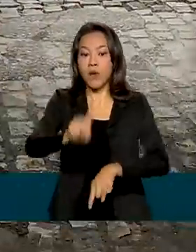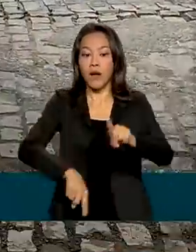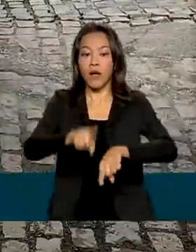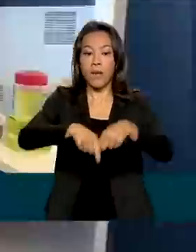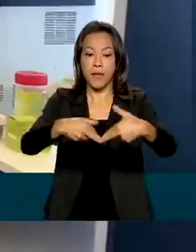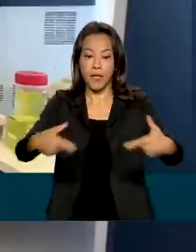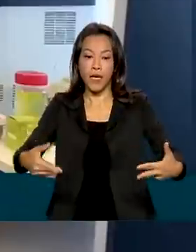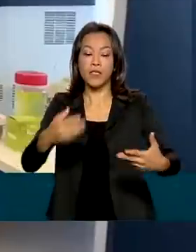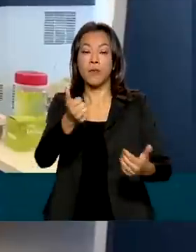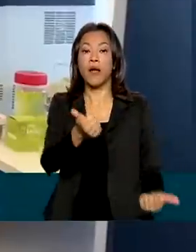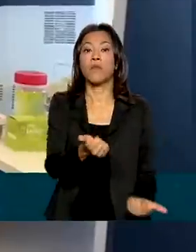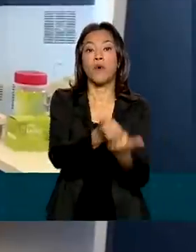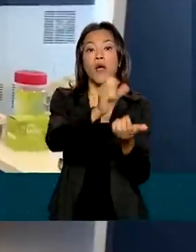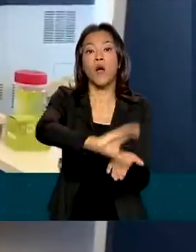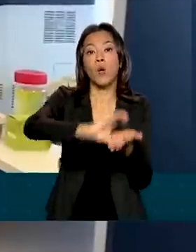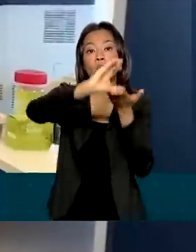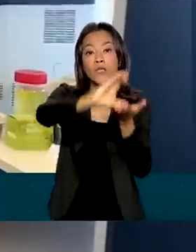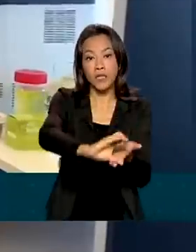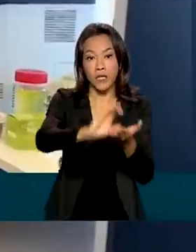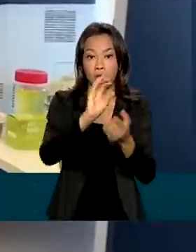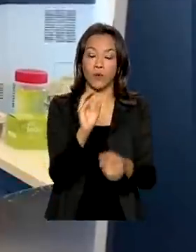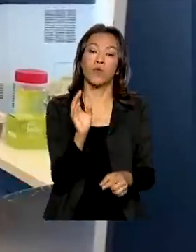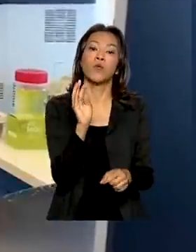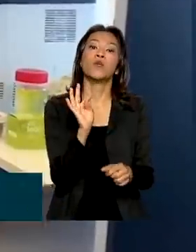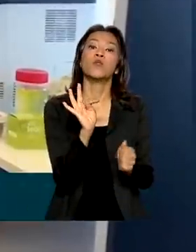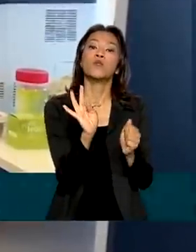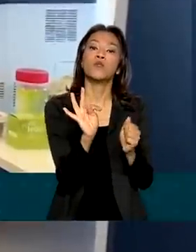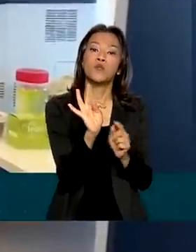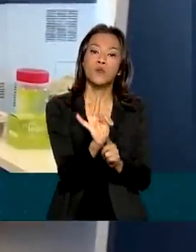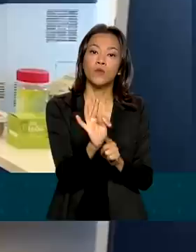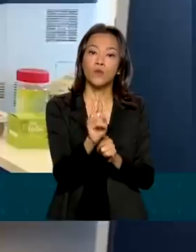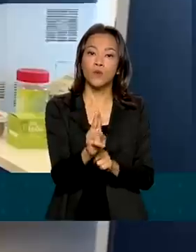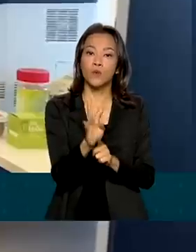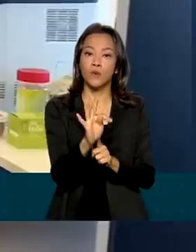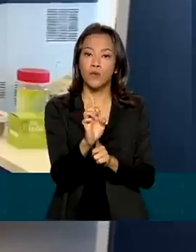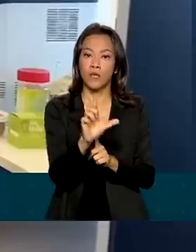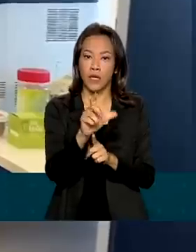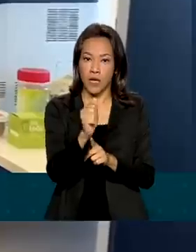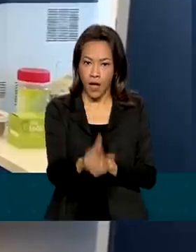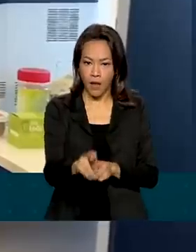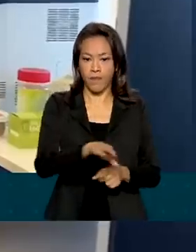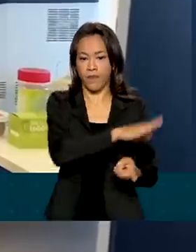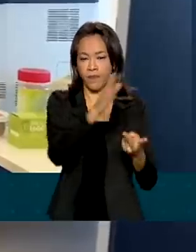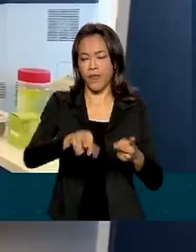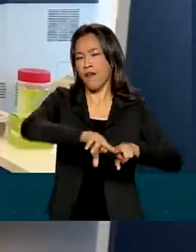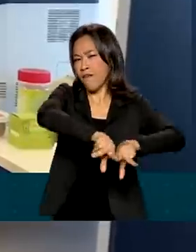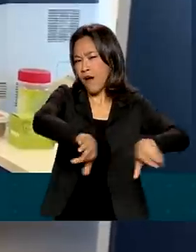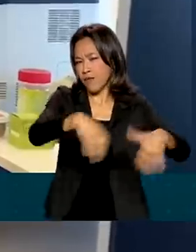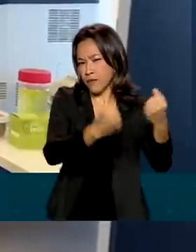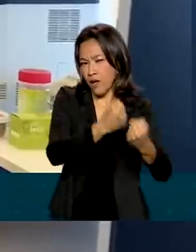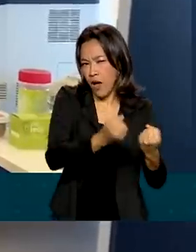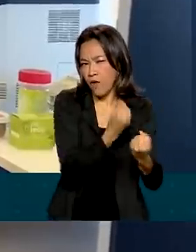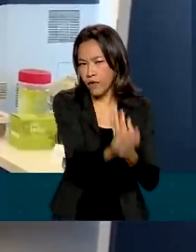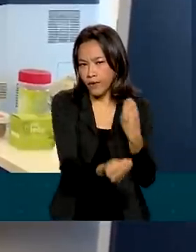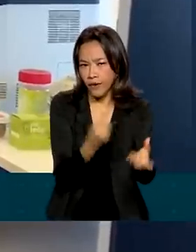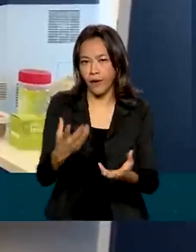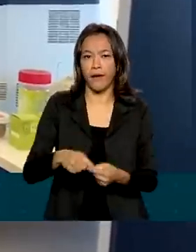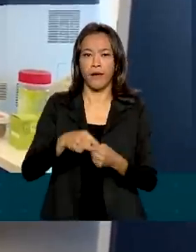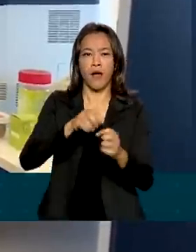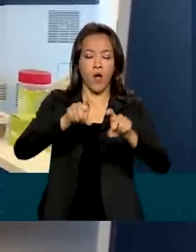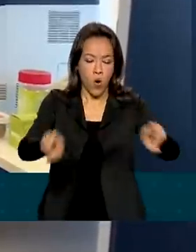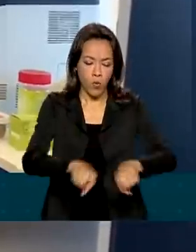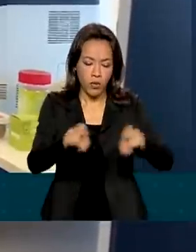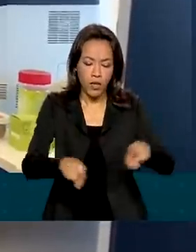conselhos tutelares. Entregamos cerca de 300 veículos, centenas de computadores, de impressoras,